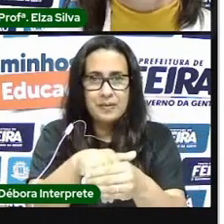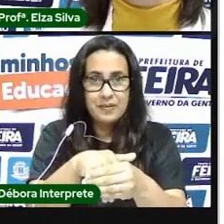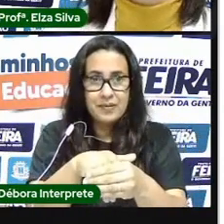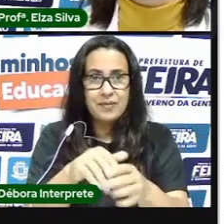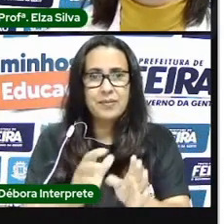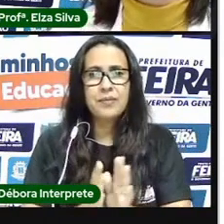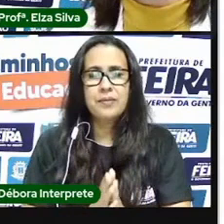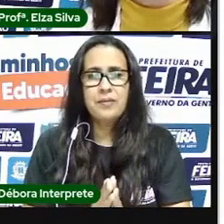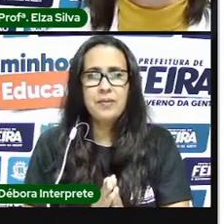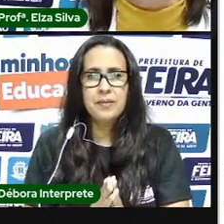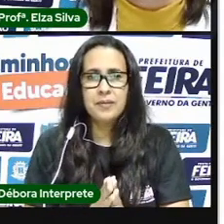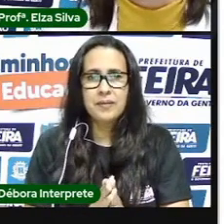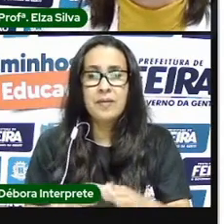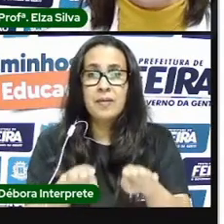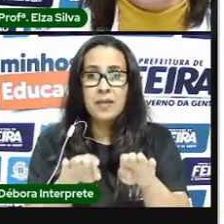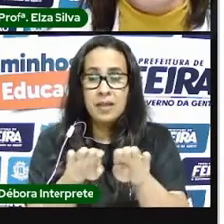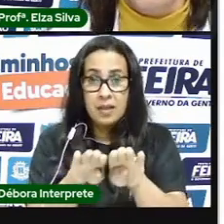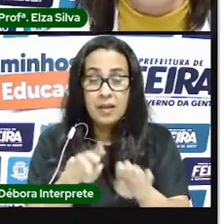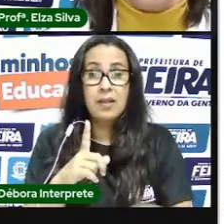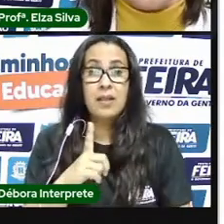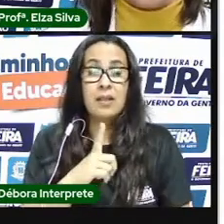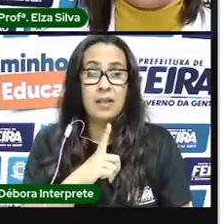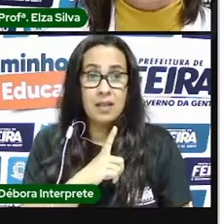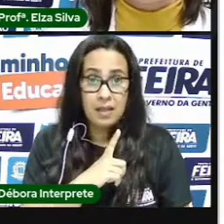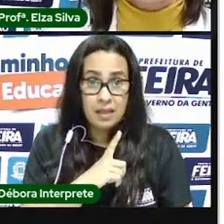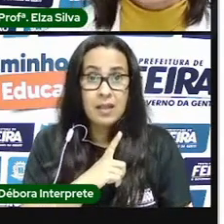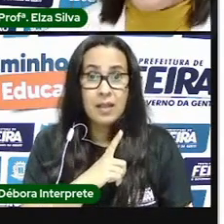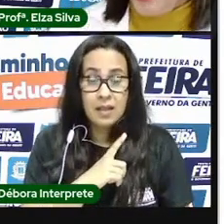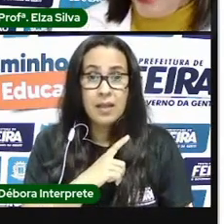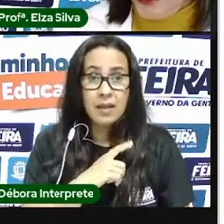temos muitas oportunidades de interagir com elas